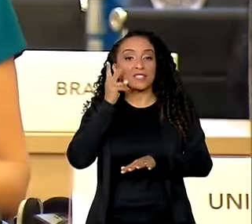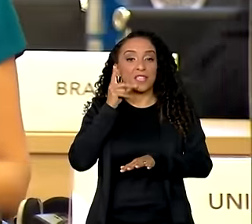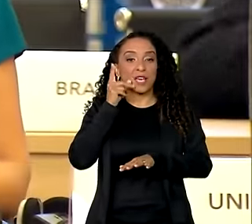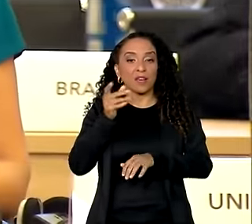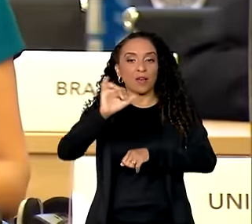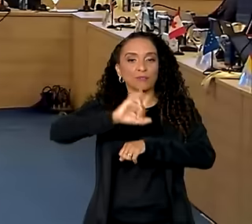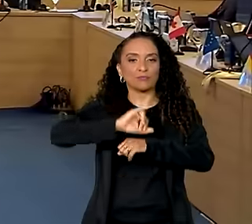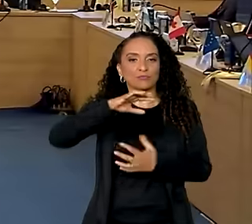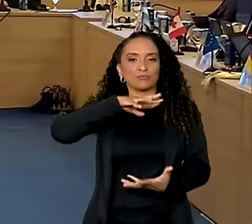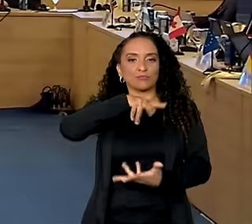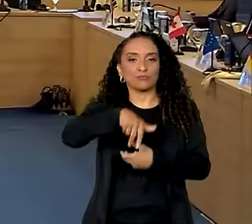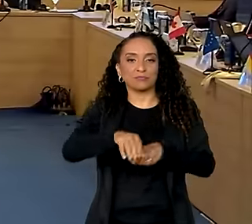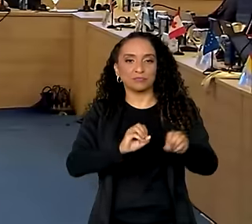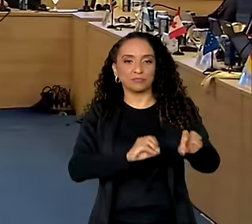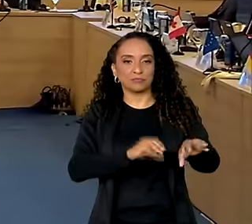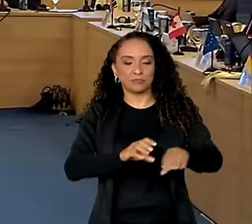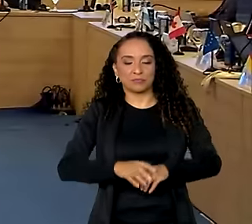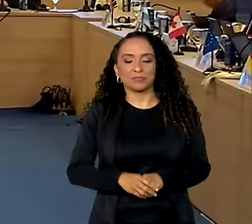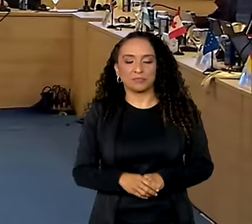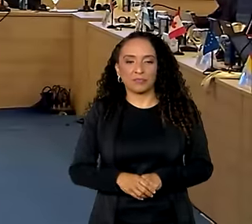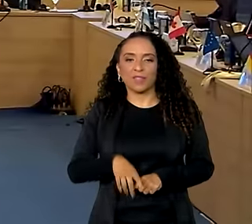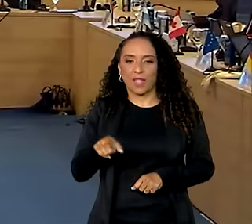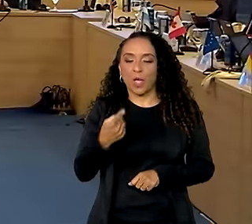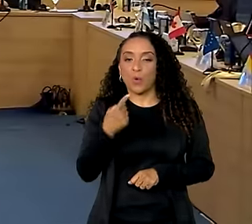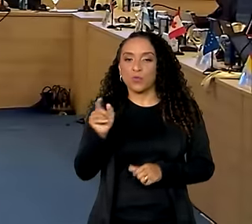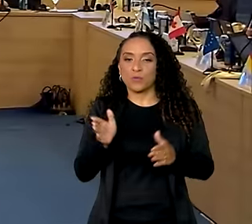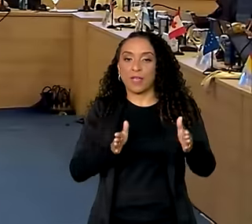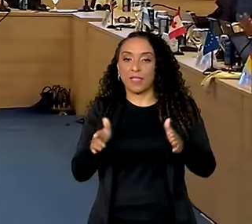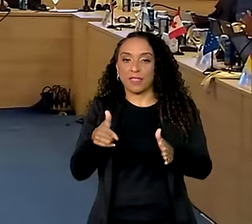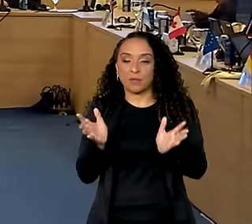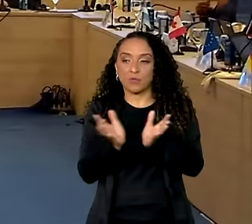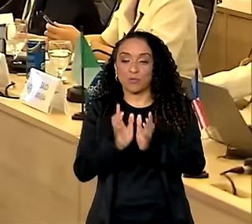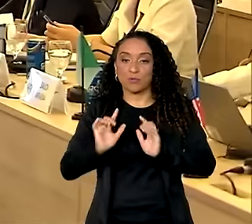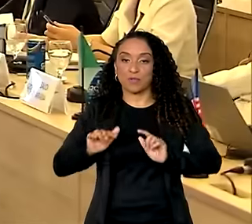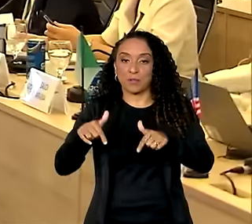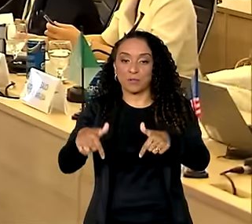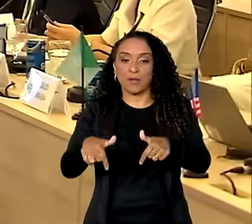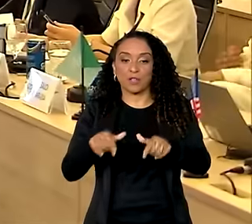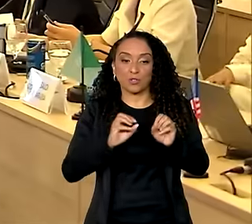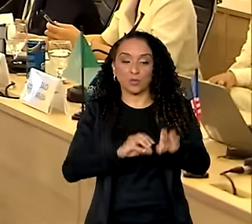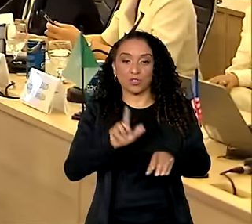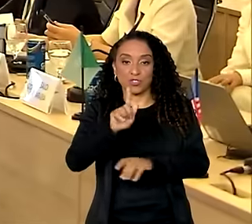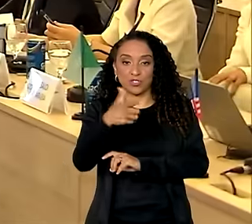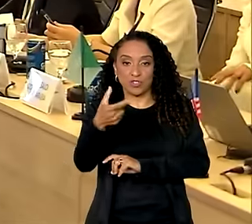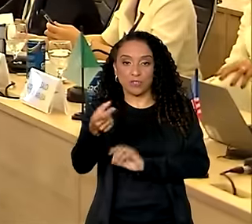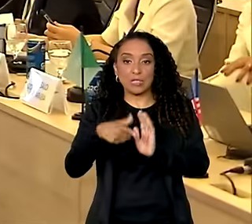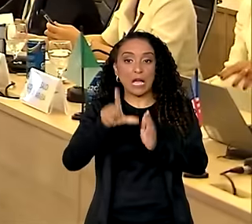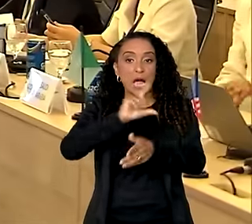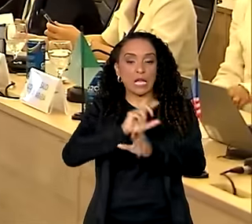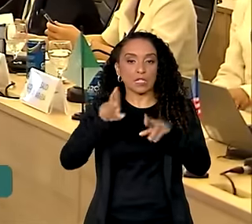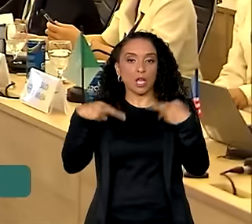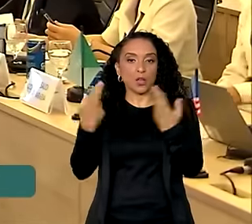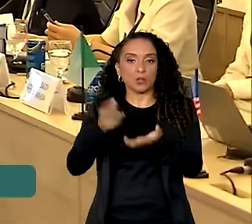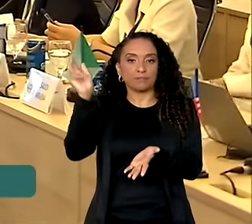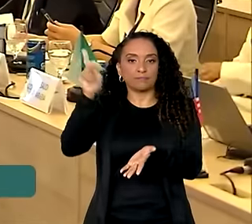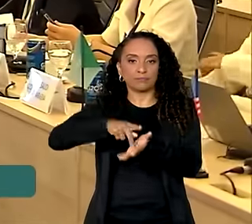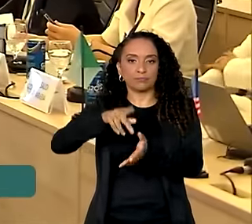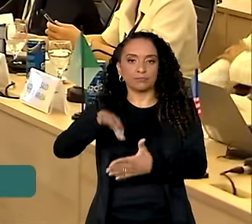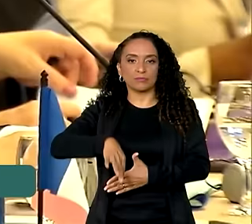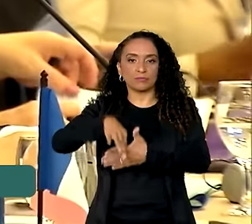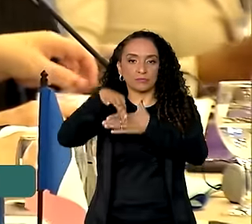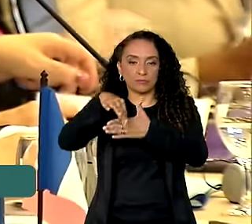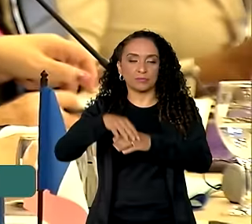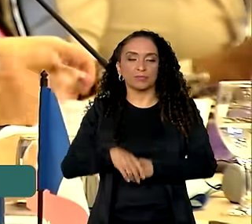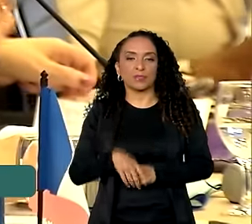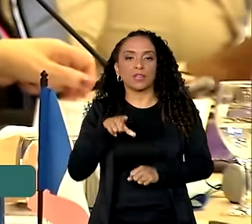Centro Global da Educação. Esta é a última etapa do grupo de trabalho de educação do G20, antes da reunião de cúpula do